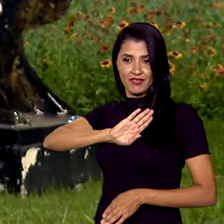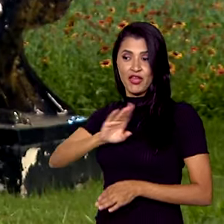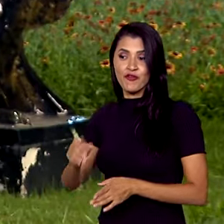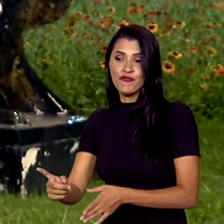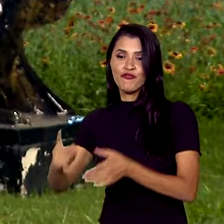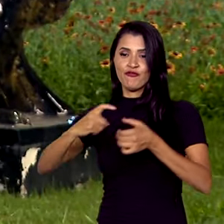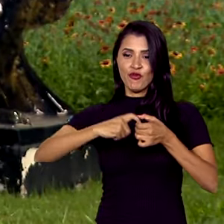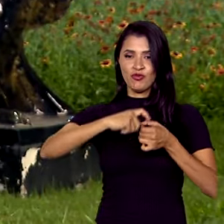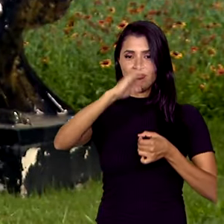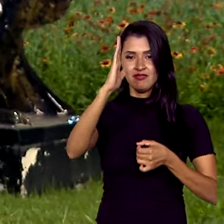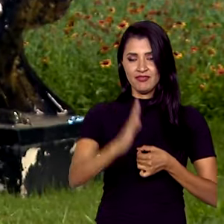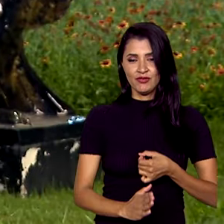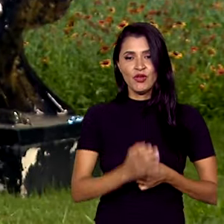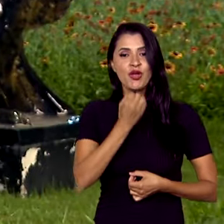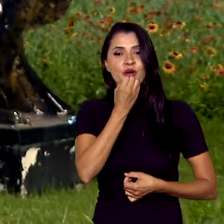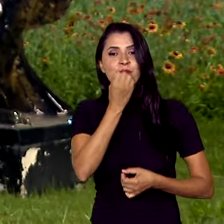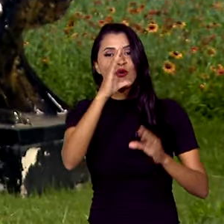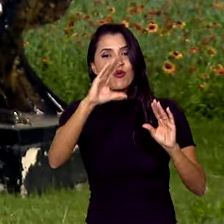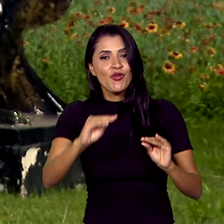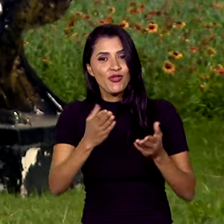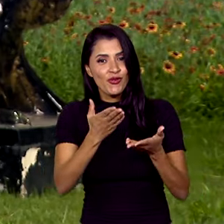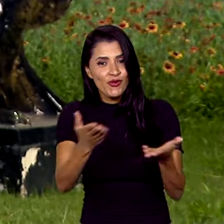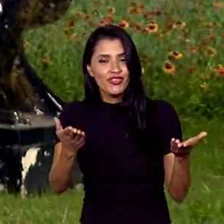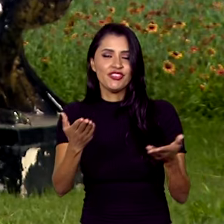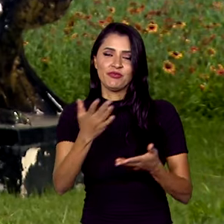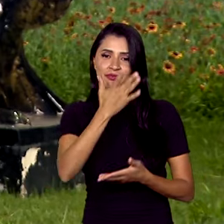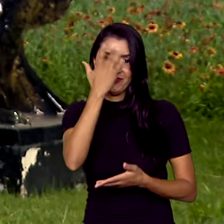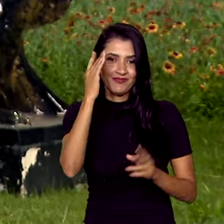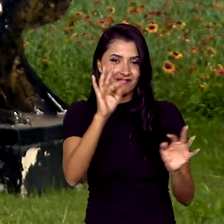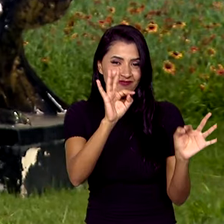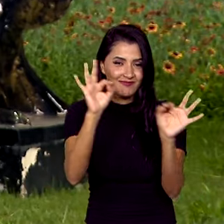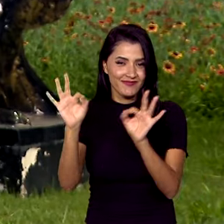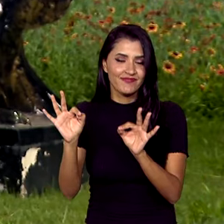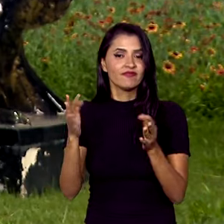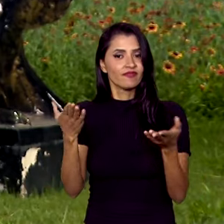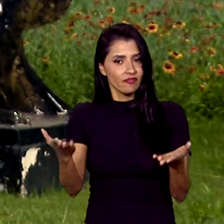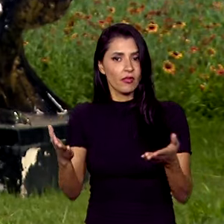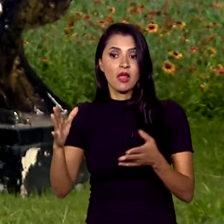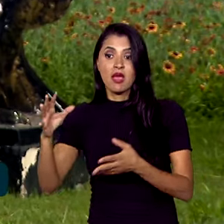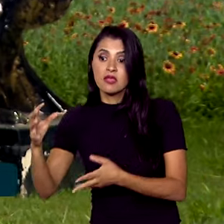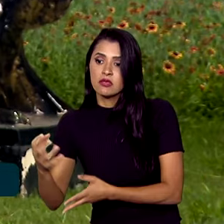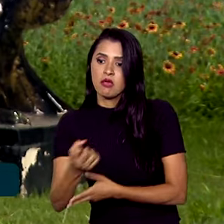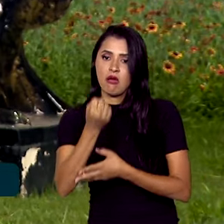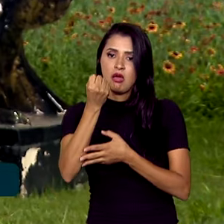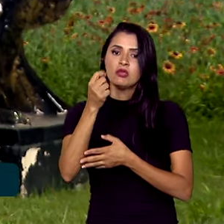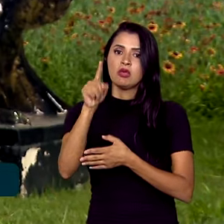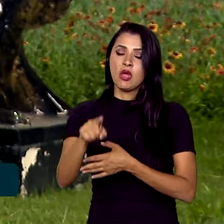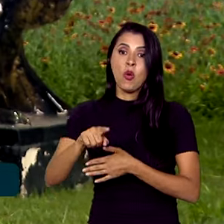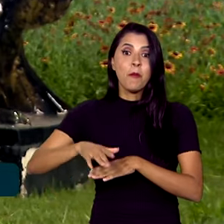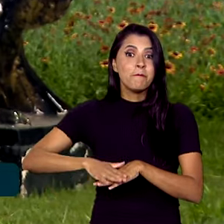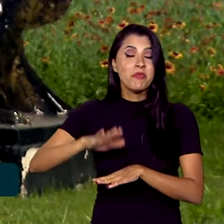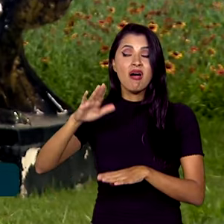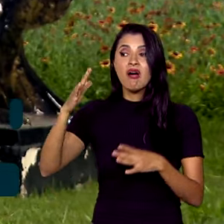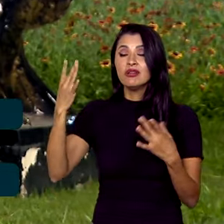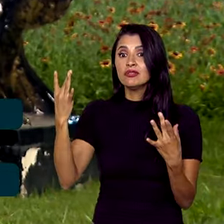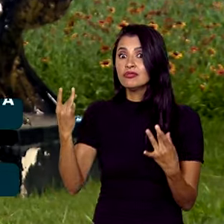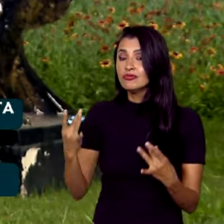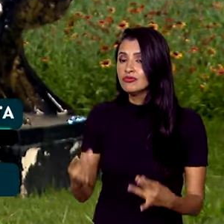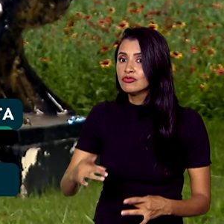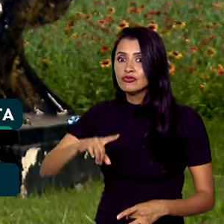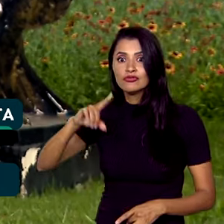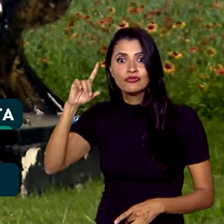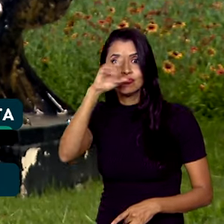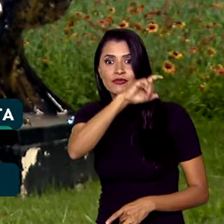Boa noite, Ana, Roberto e a você que nos assiste. Esse resgate era considerado o mais delicado porque envolveu